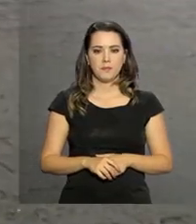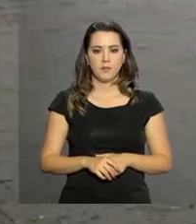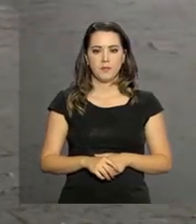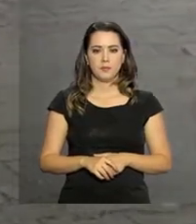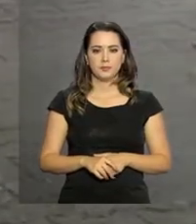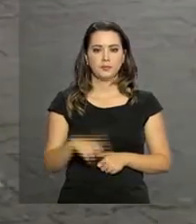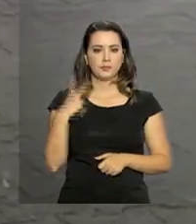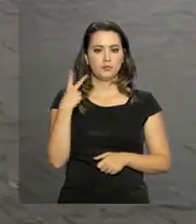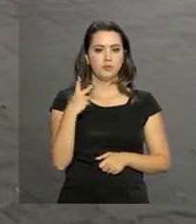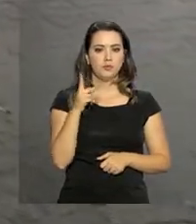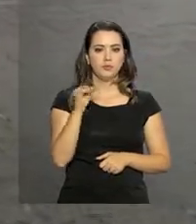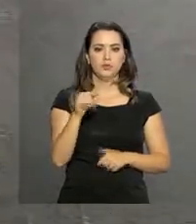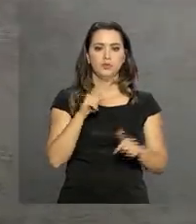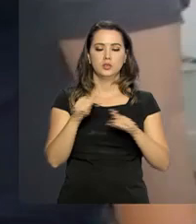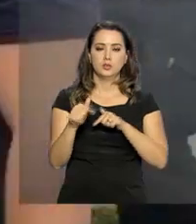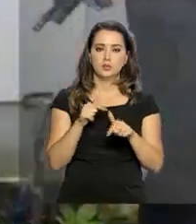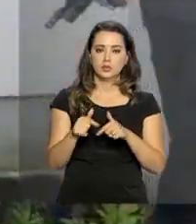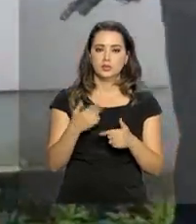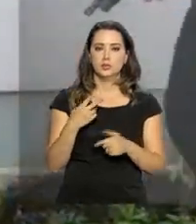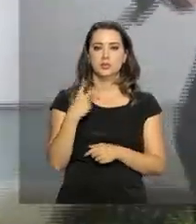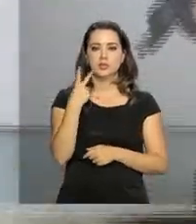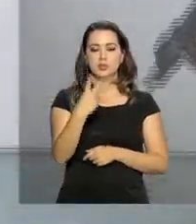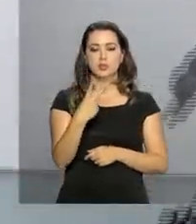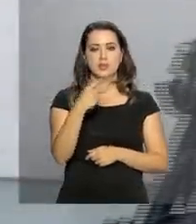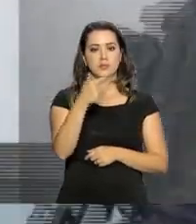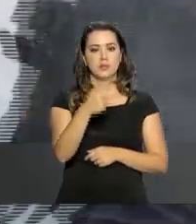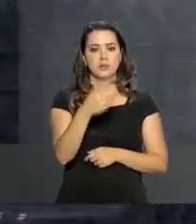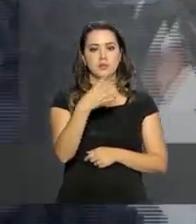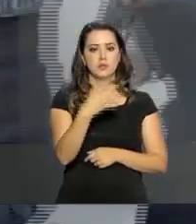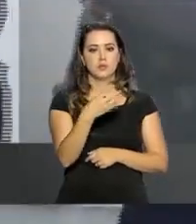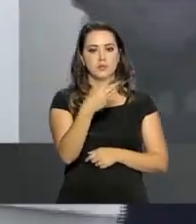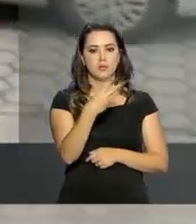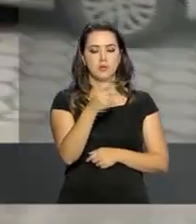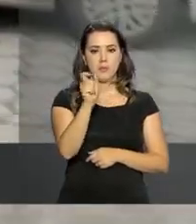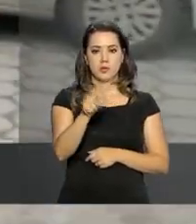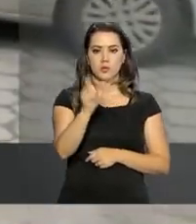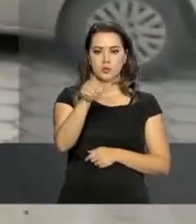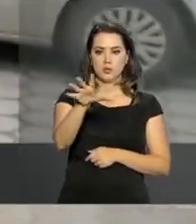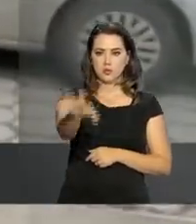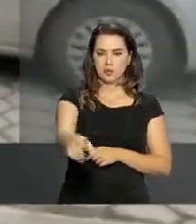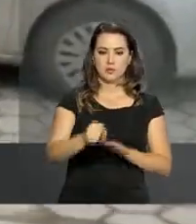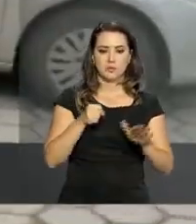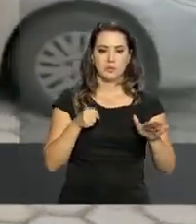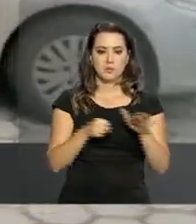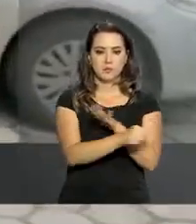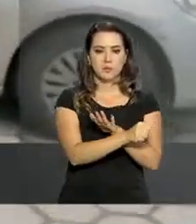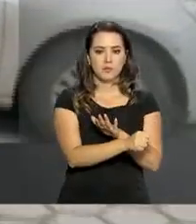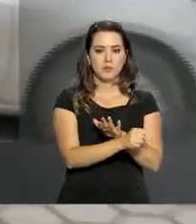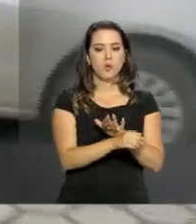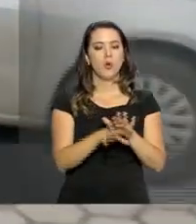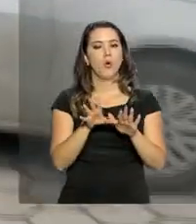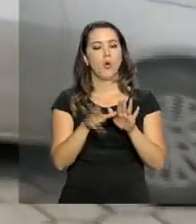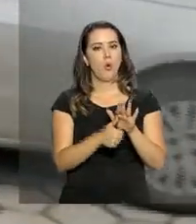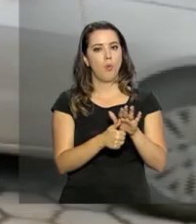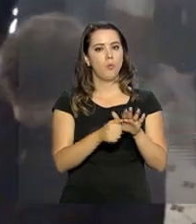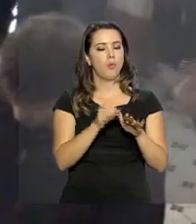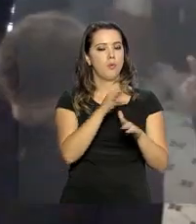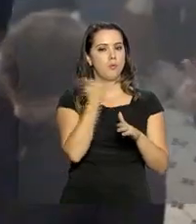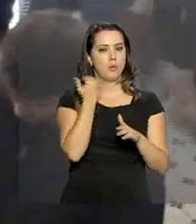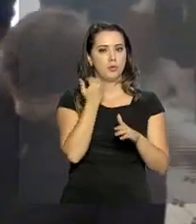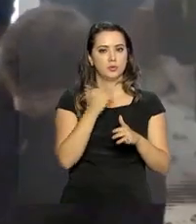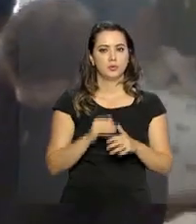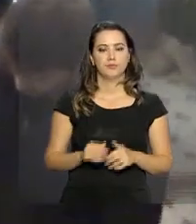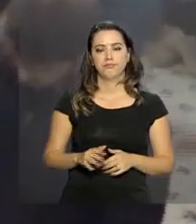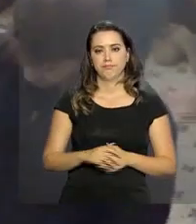Dois dias de operação Midas e 2.743 prisões contra crimes de roubo e latrocínio, que é o roubo